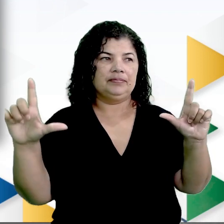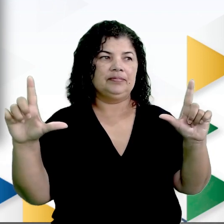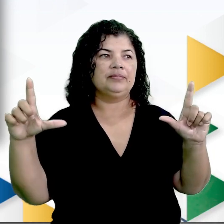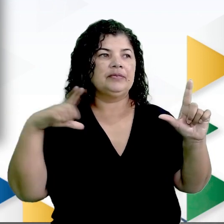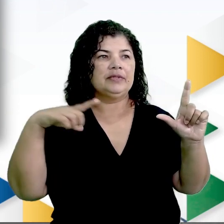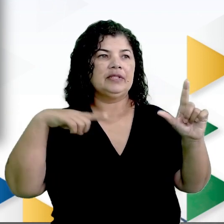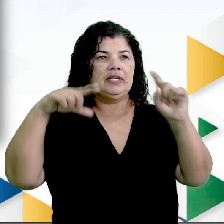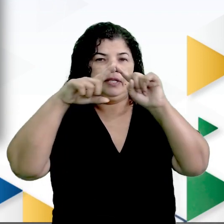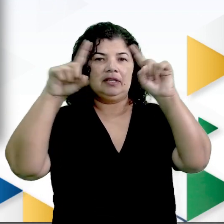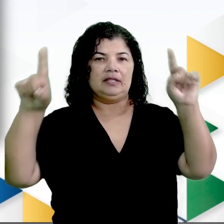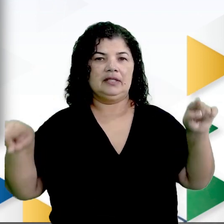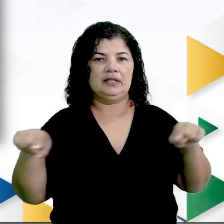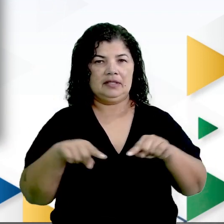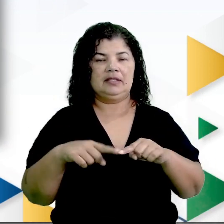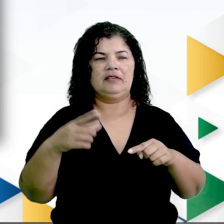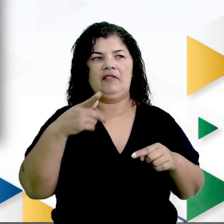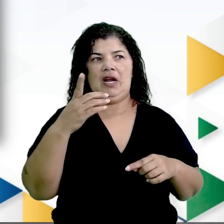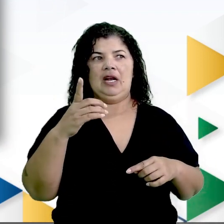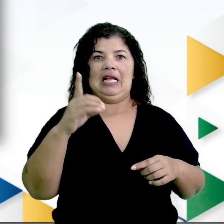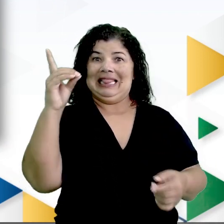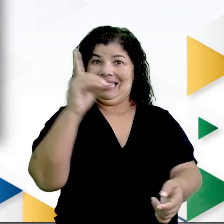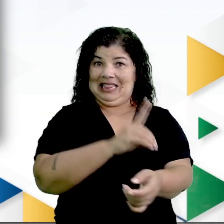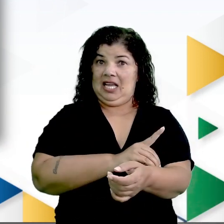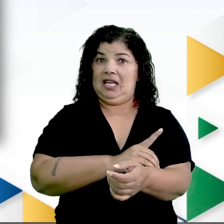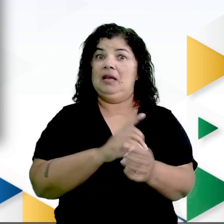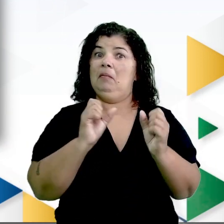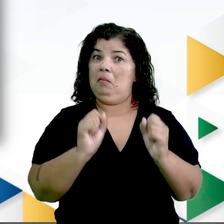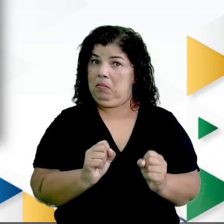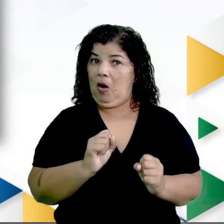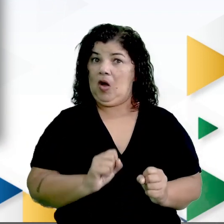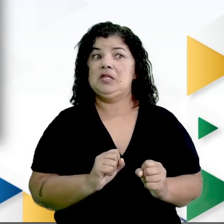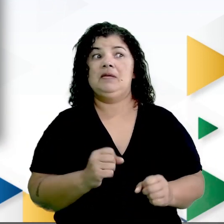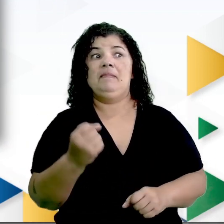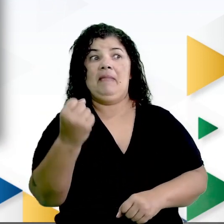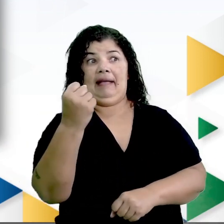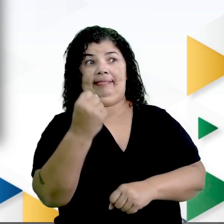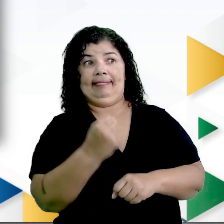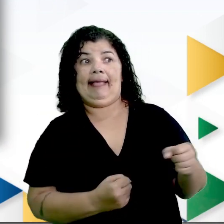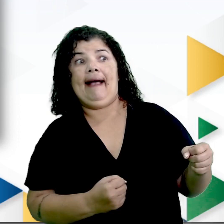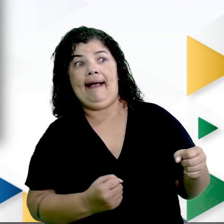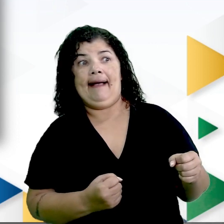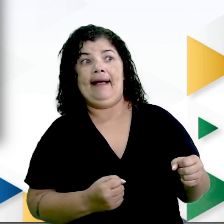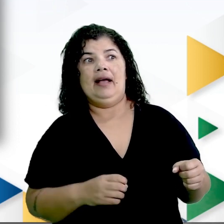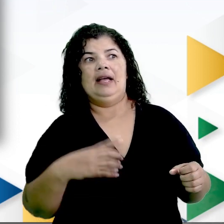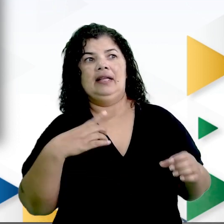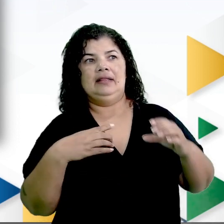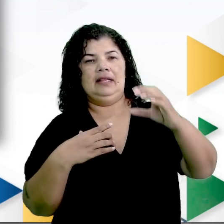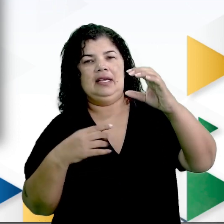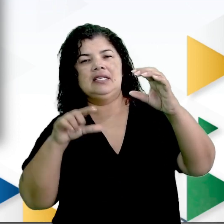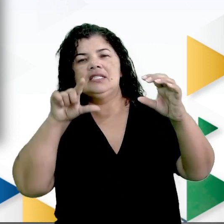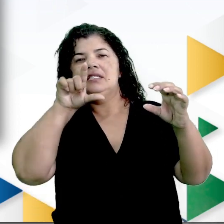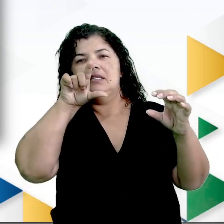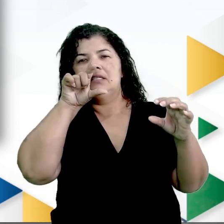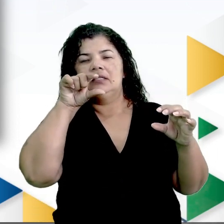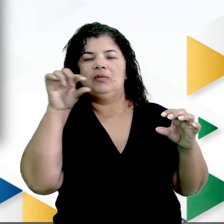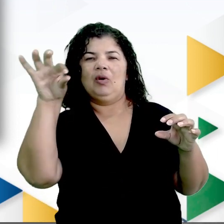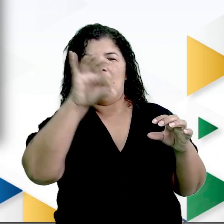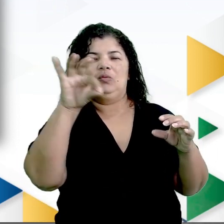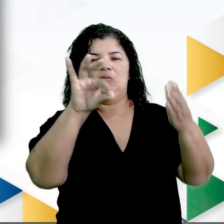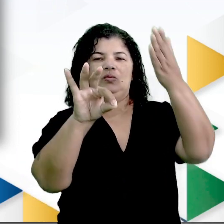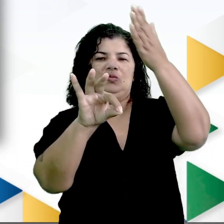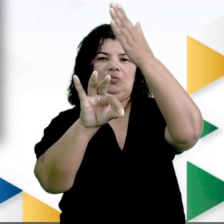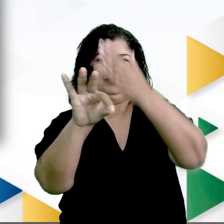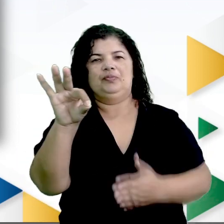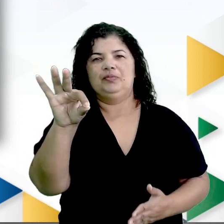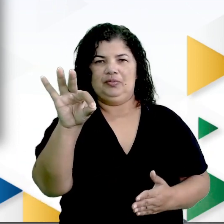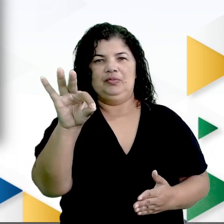Um cartaz que está falando, Dengue pode matar. E nós temos um mosquito cortado aí. Elimine os focos